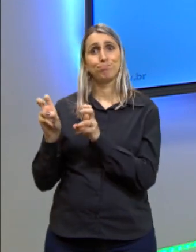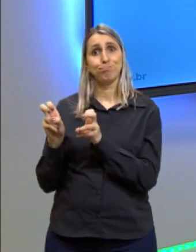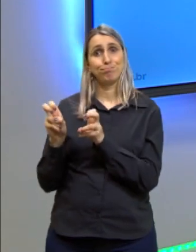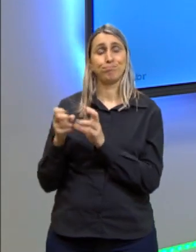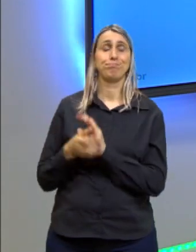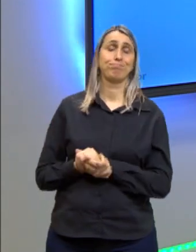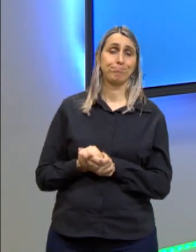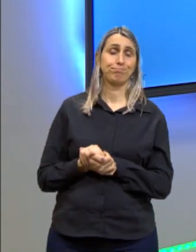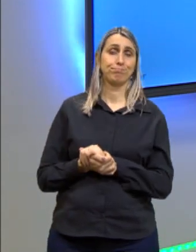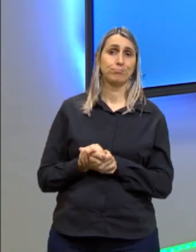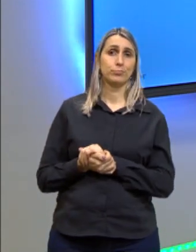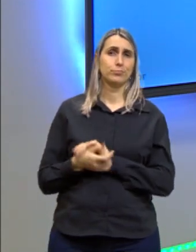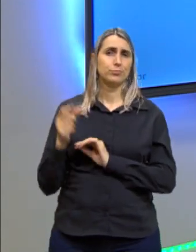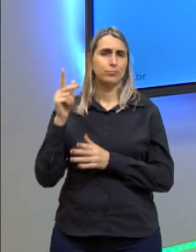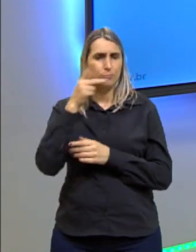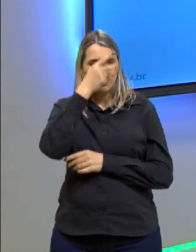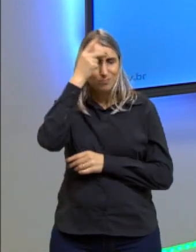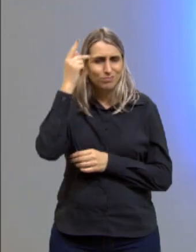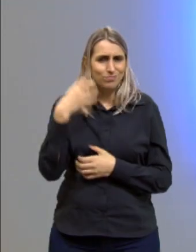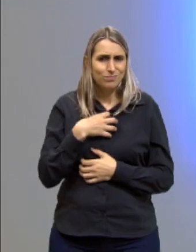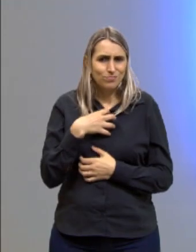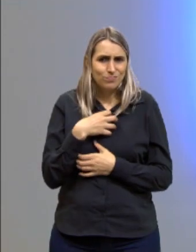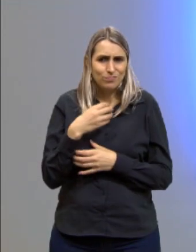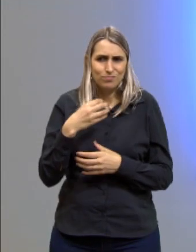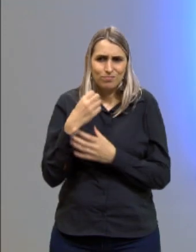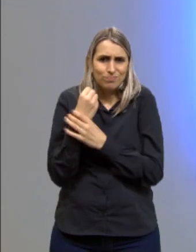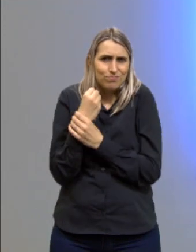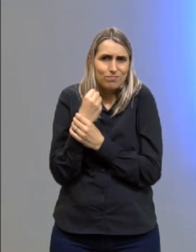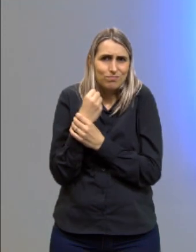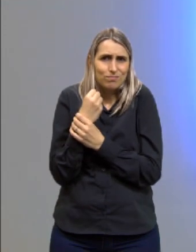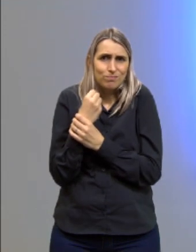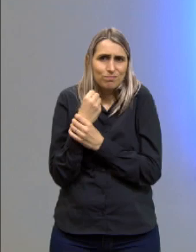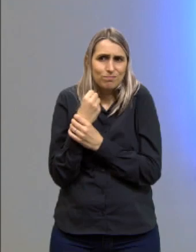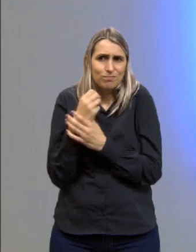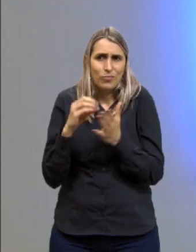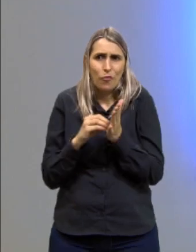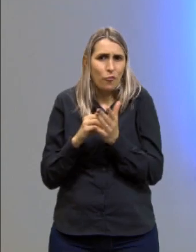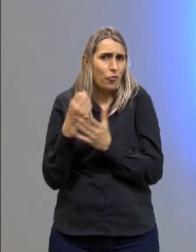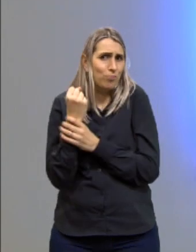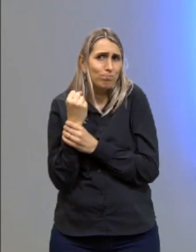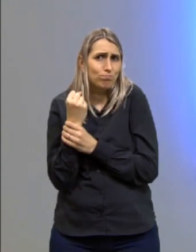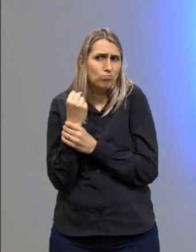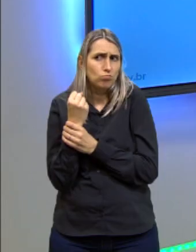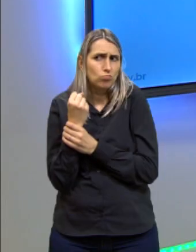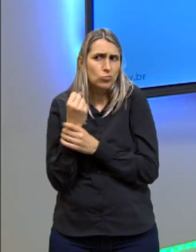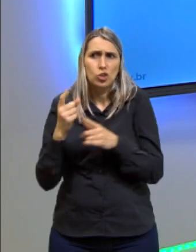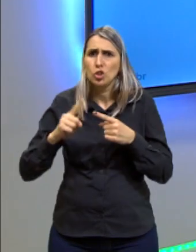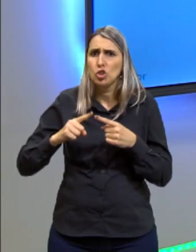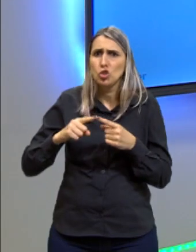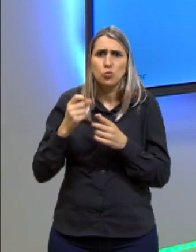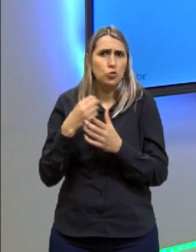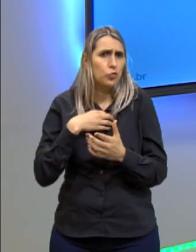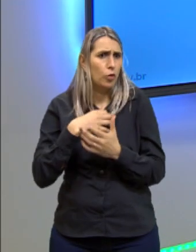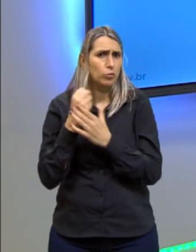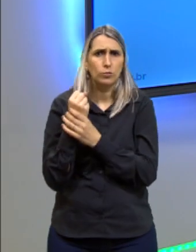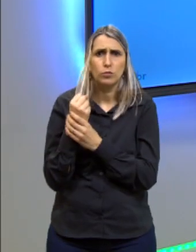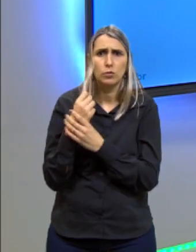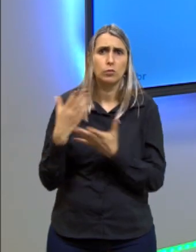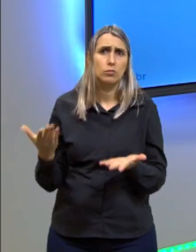que é que as pessoas se sentem inseguras. E eu não entendi que tipo de insegurança é essa.